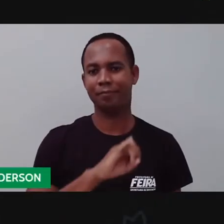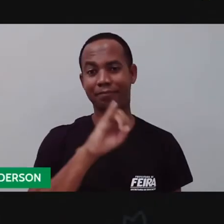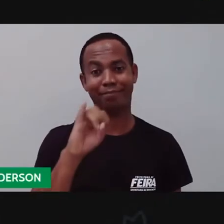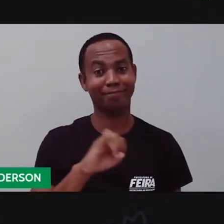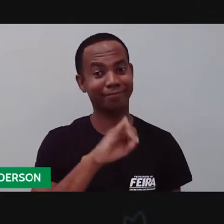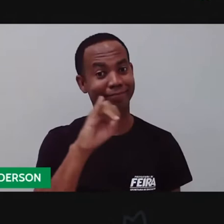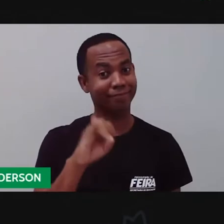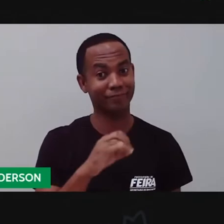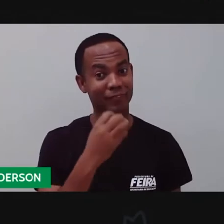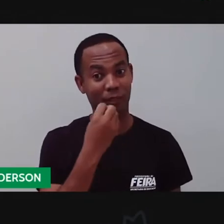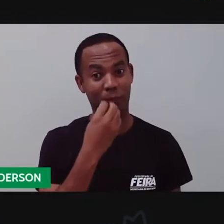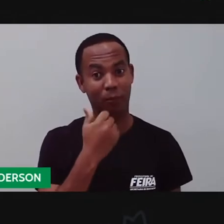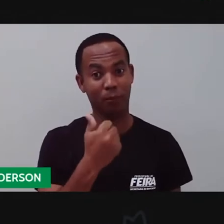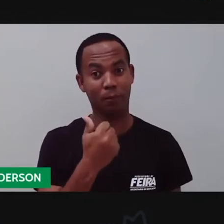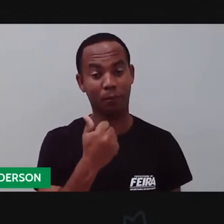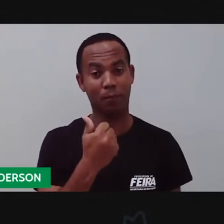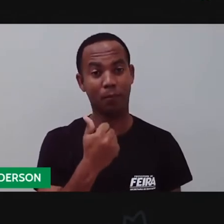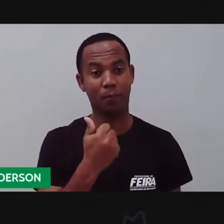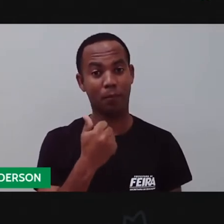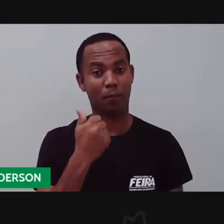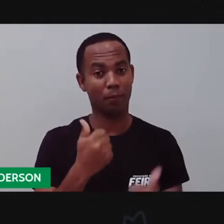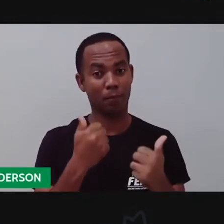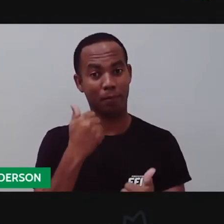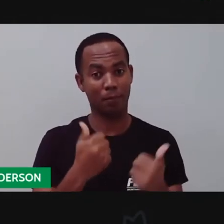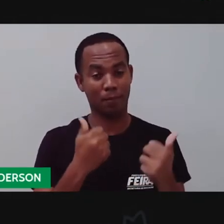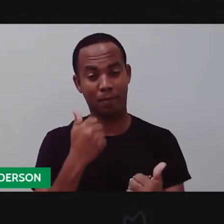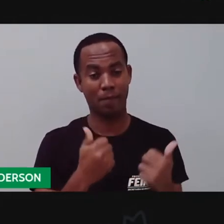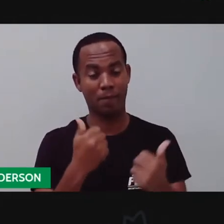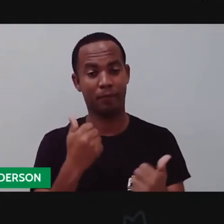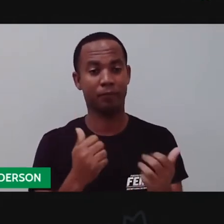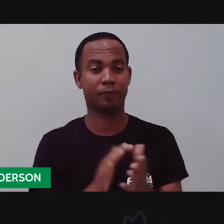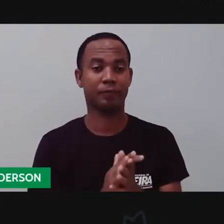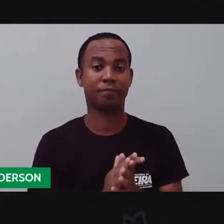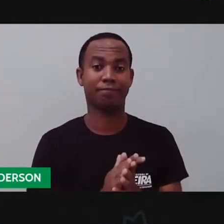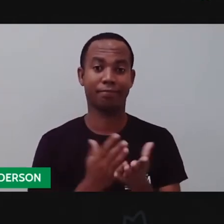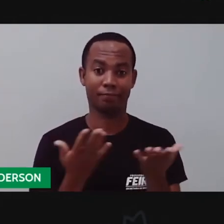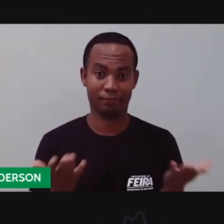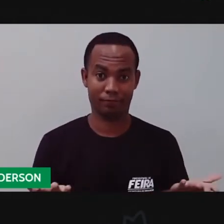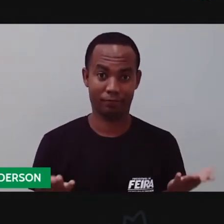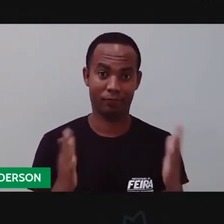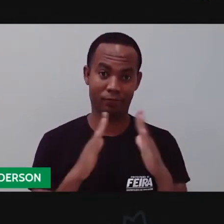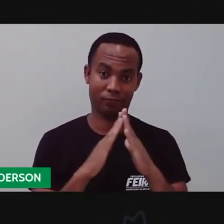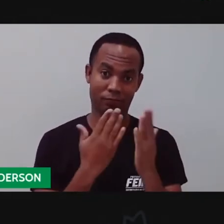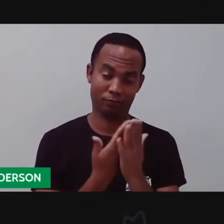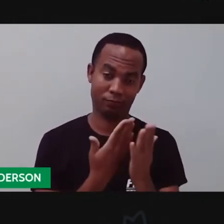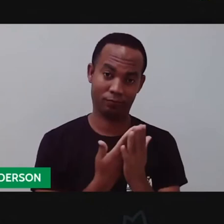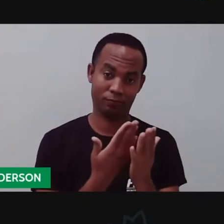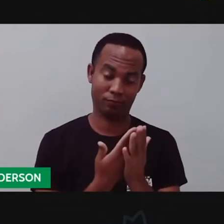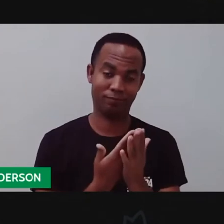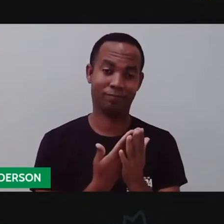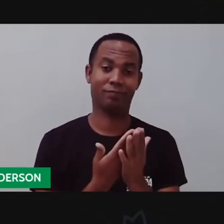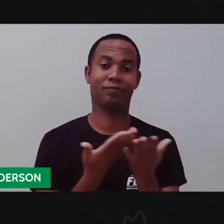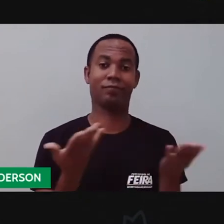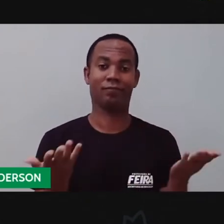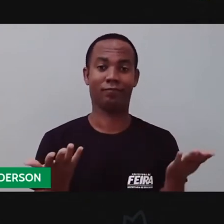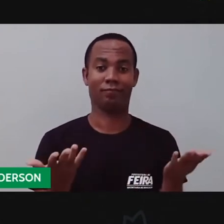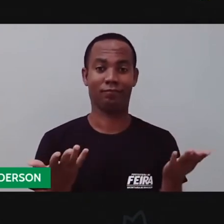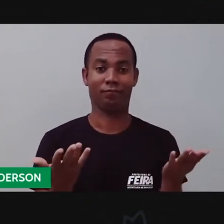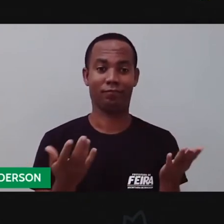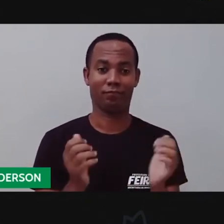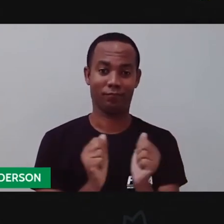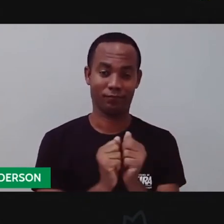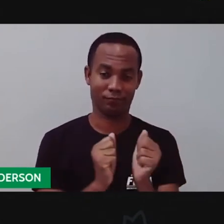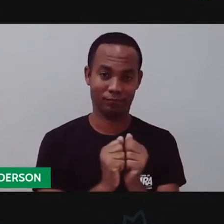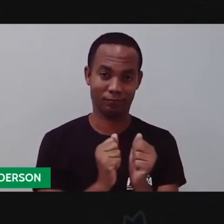Oi, tudo bem, gente? E aí, mais uma aula de Pró Maria e Anderson com